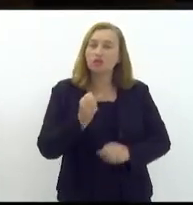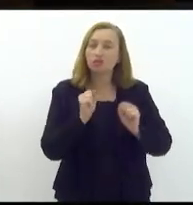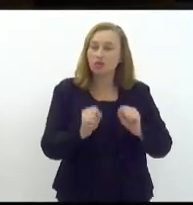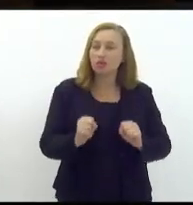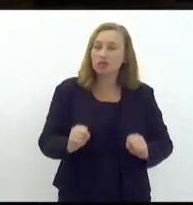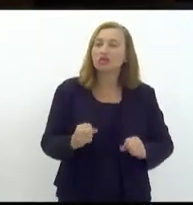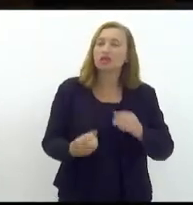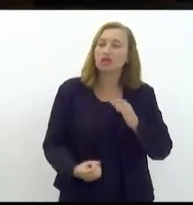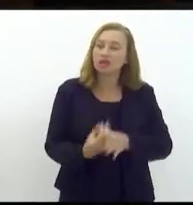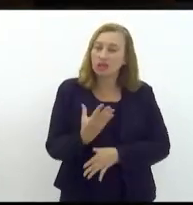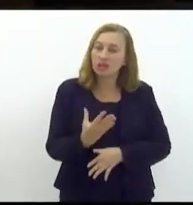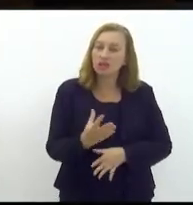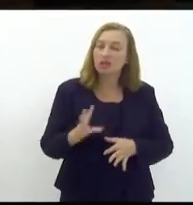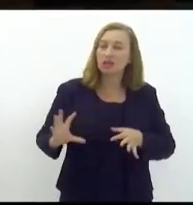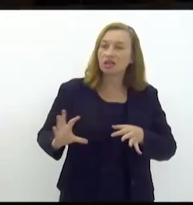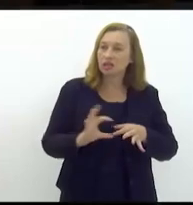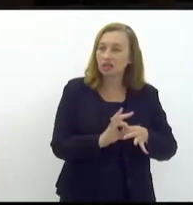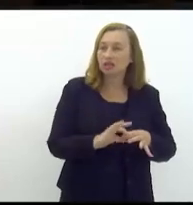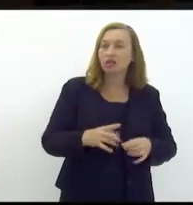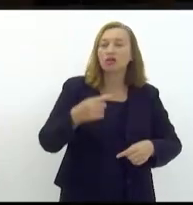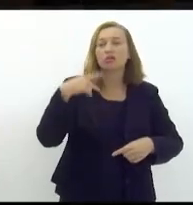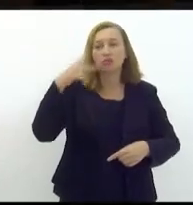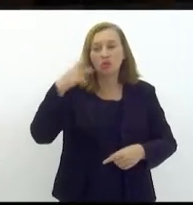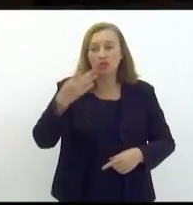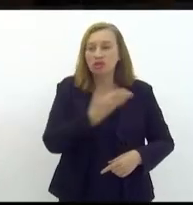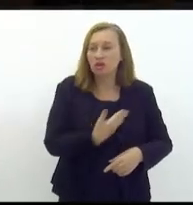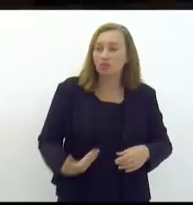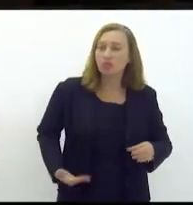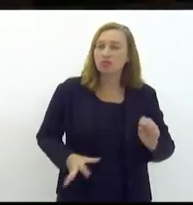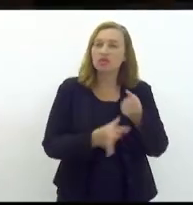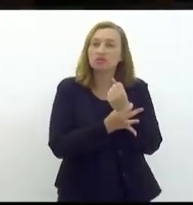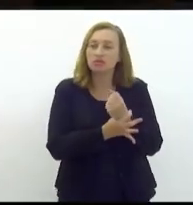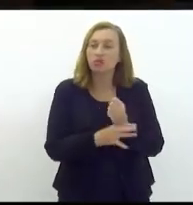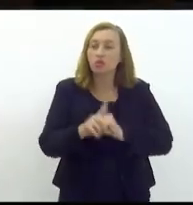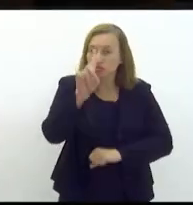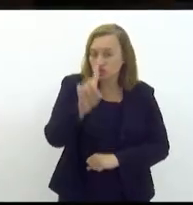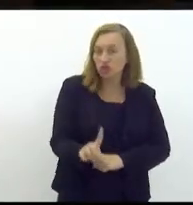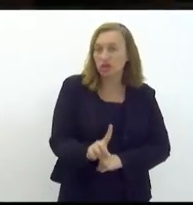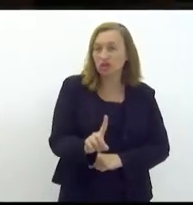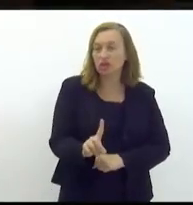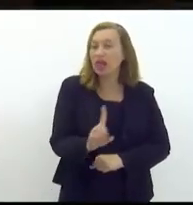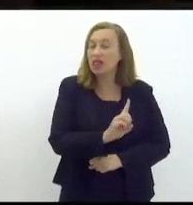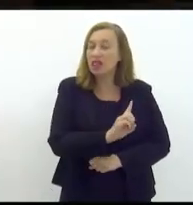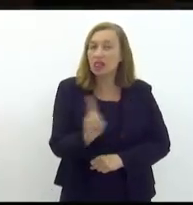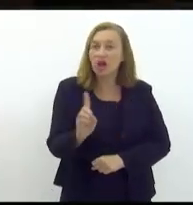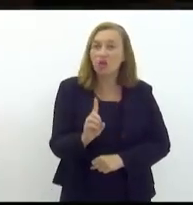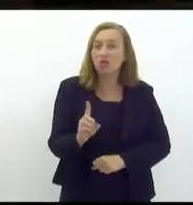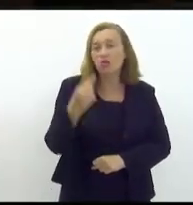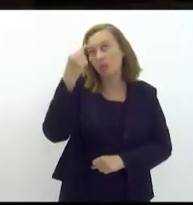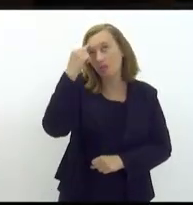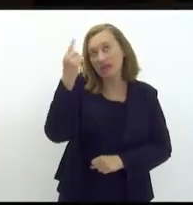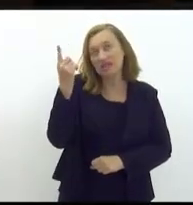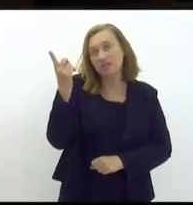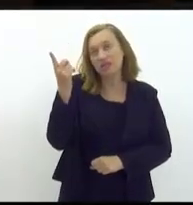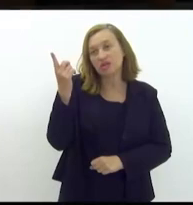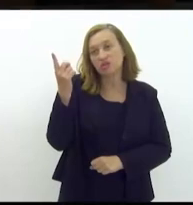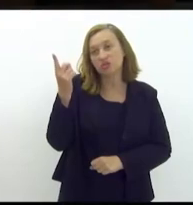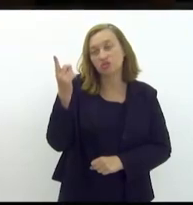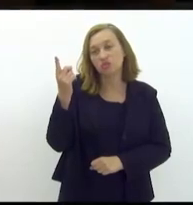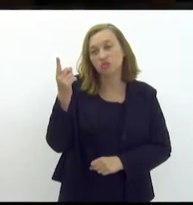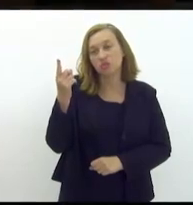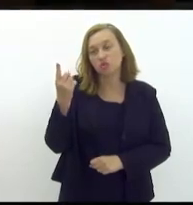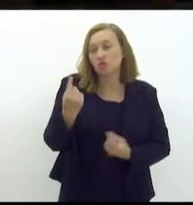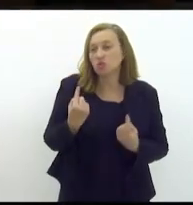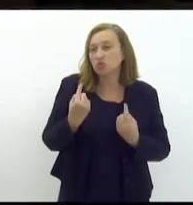construir consolidar política pública de segurança como um direito e não com a lógica perversa do